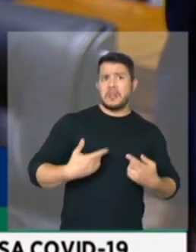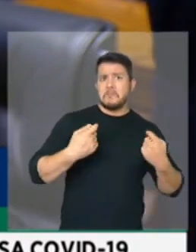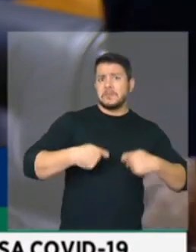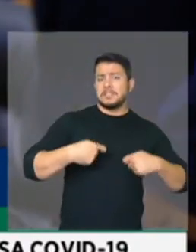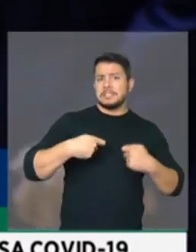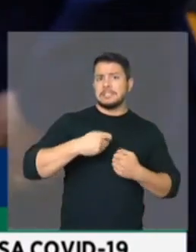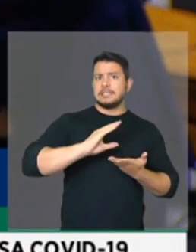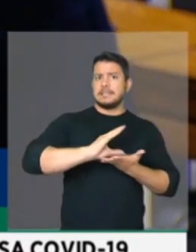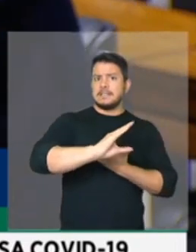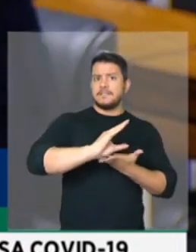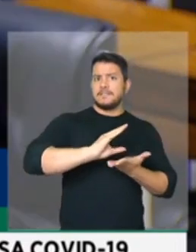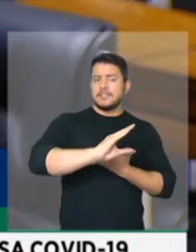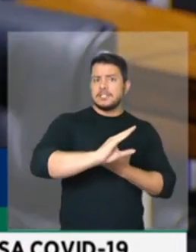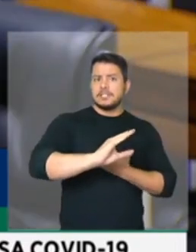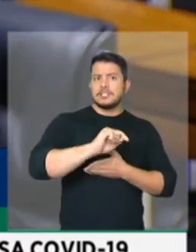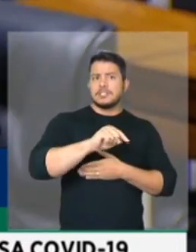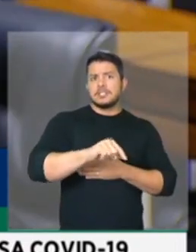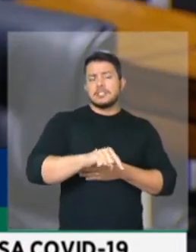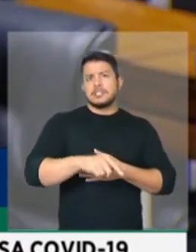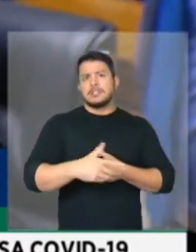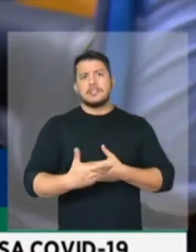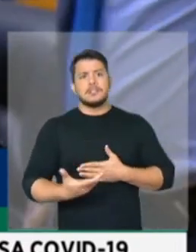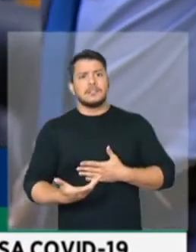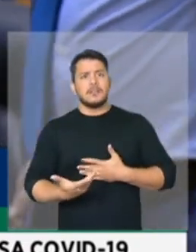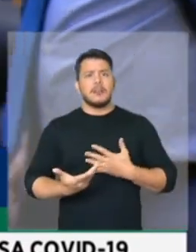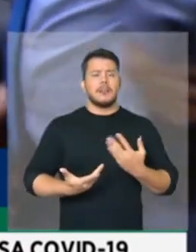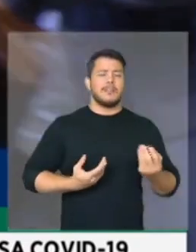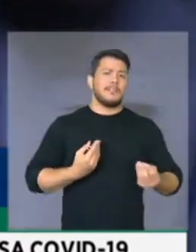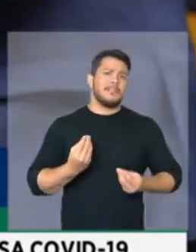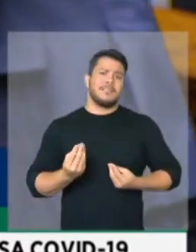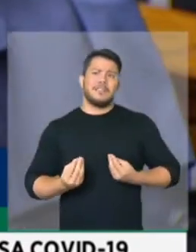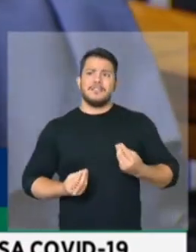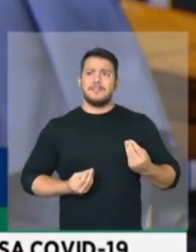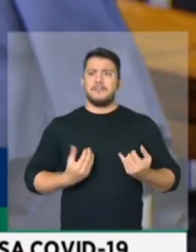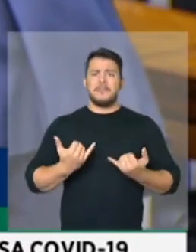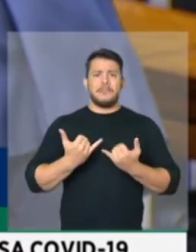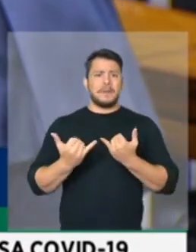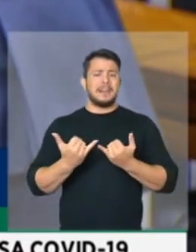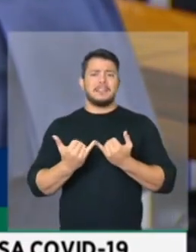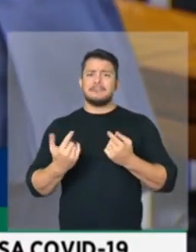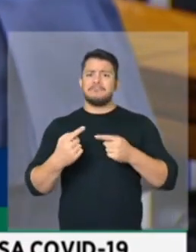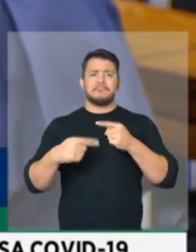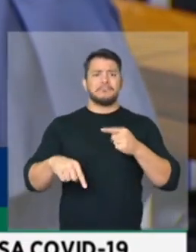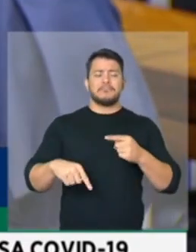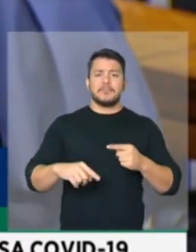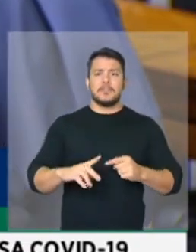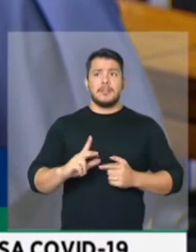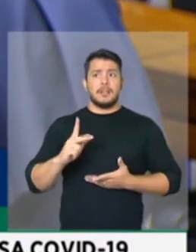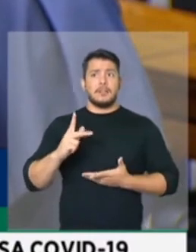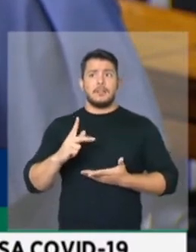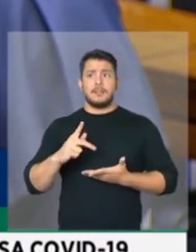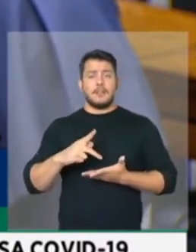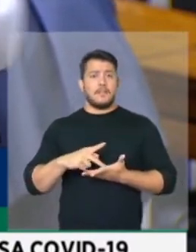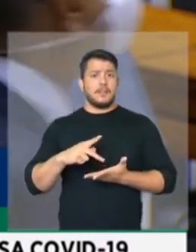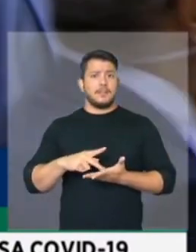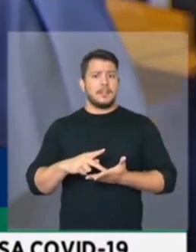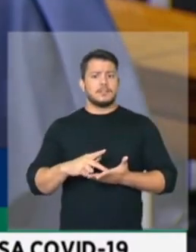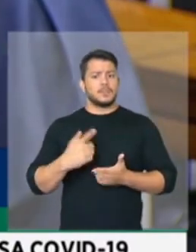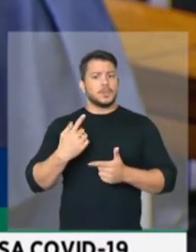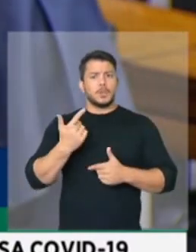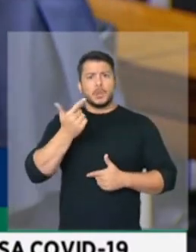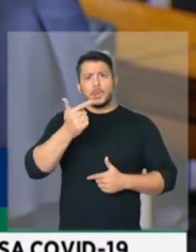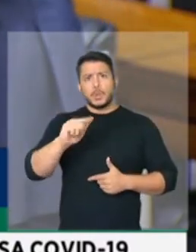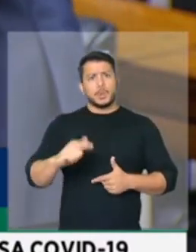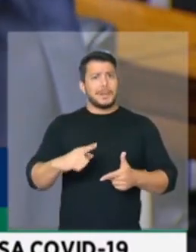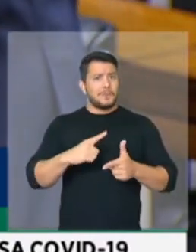haja a produção de pesquisa e vacina. Assim, é totalmente contraditório. Na verdade, não tem nenhum problema com o